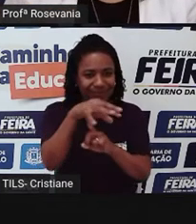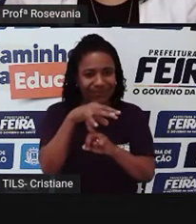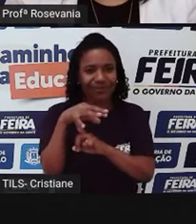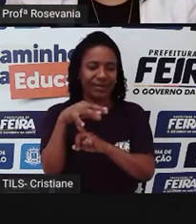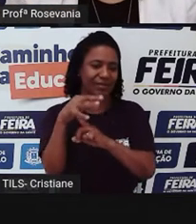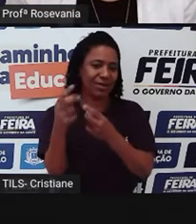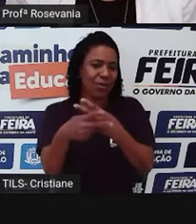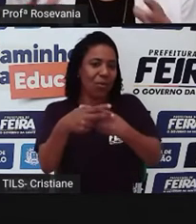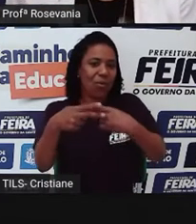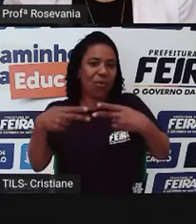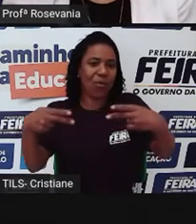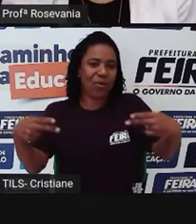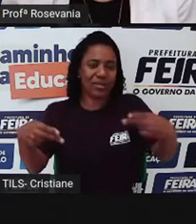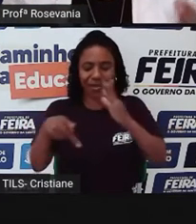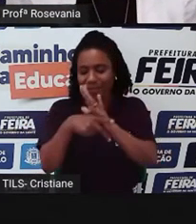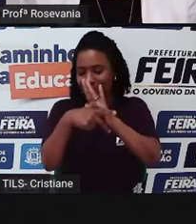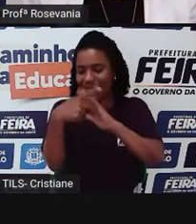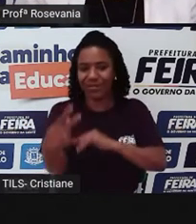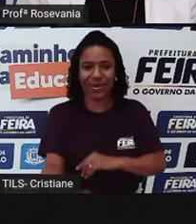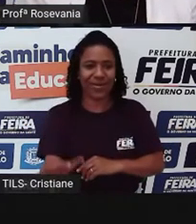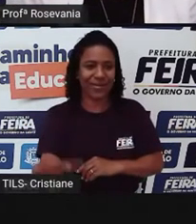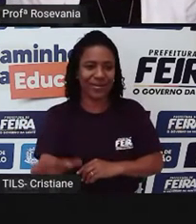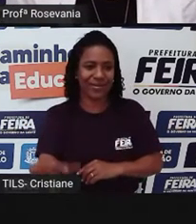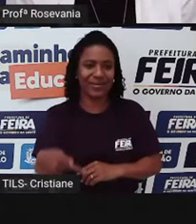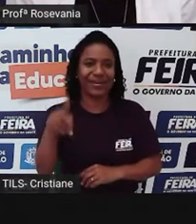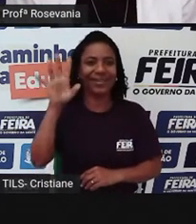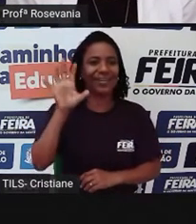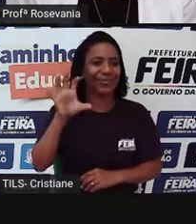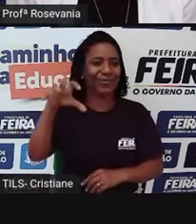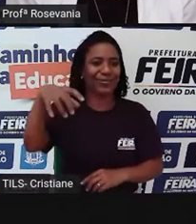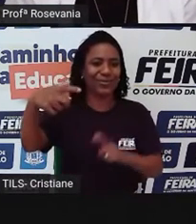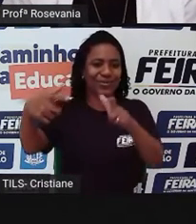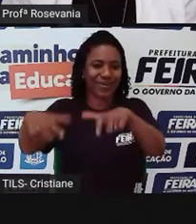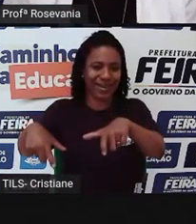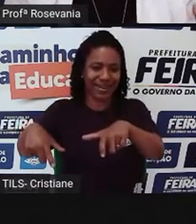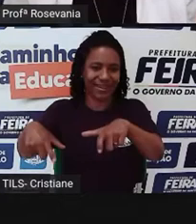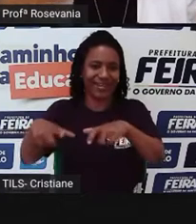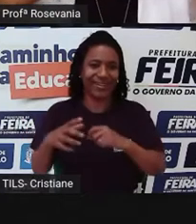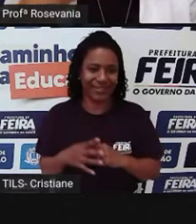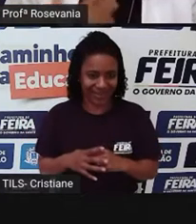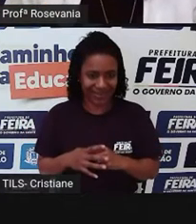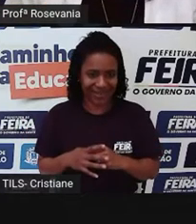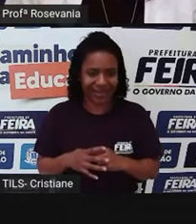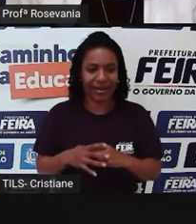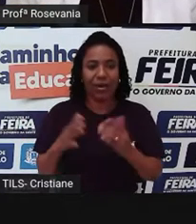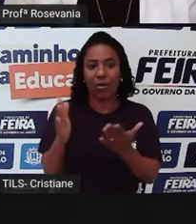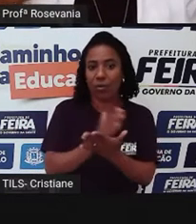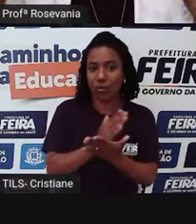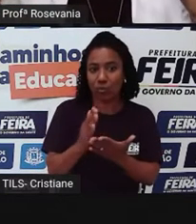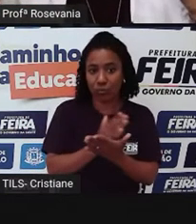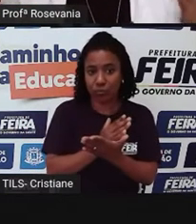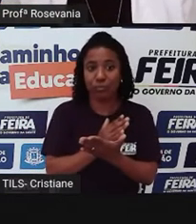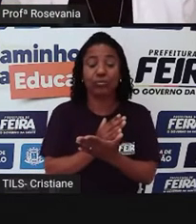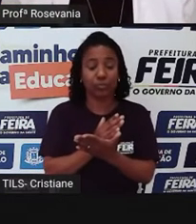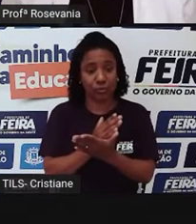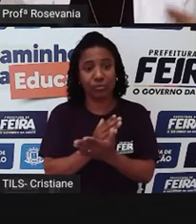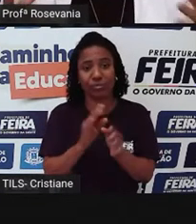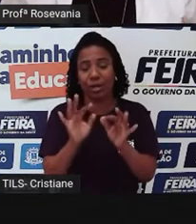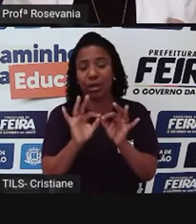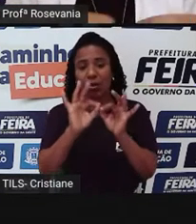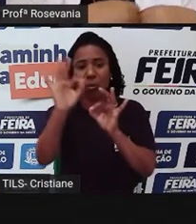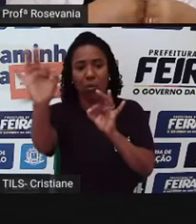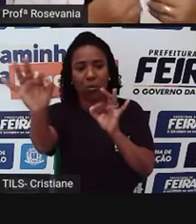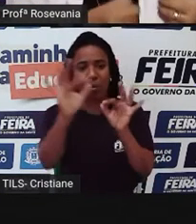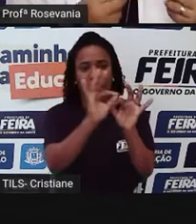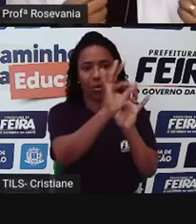produtos da região que também são comercializados aí. É claro que tem os produtos que vêm de fora, mas tem a